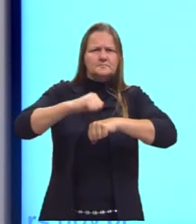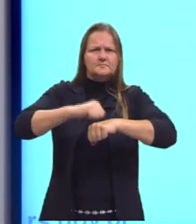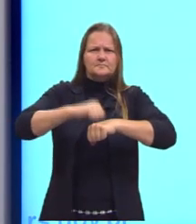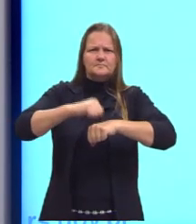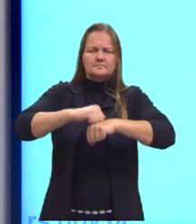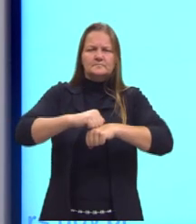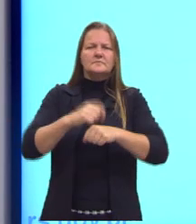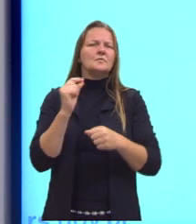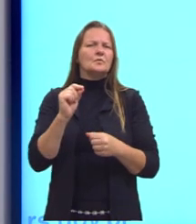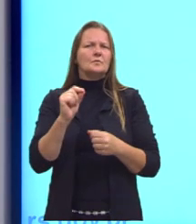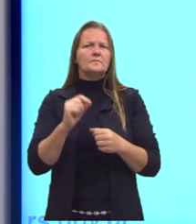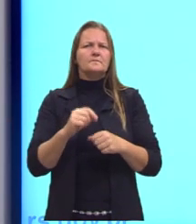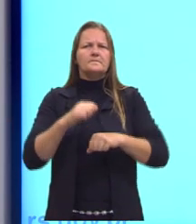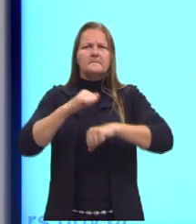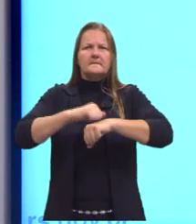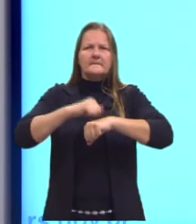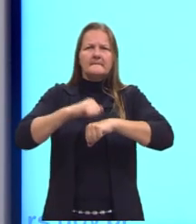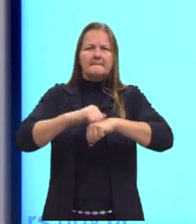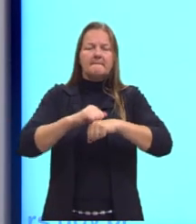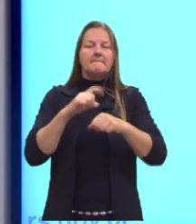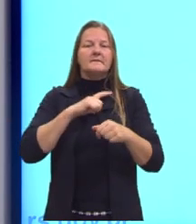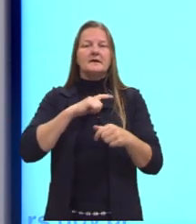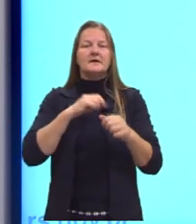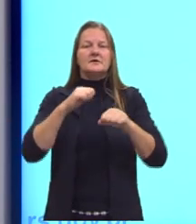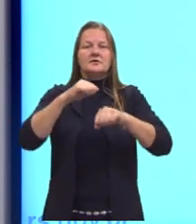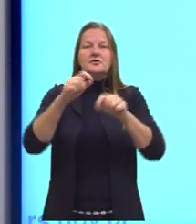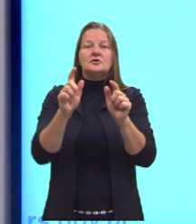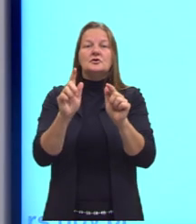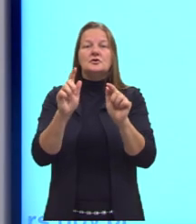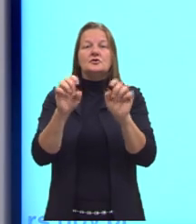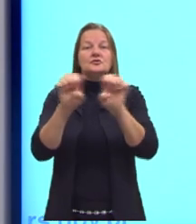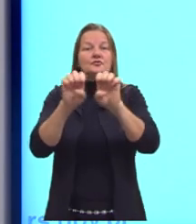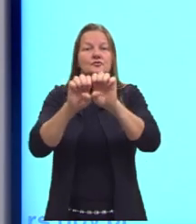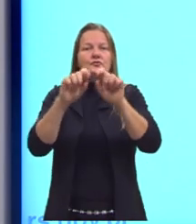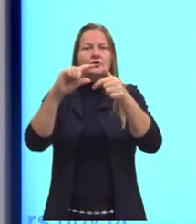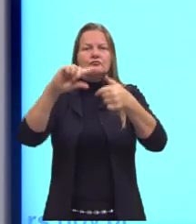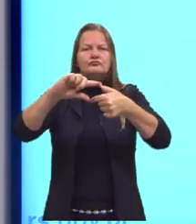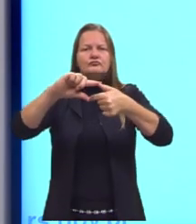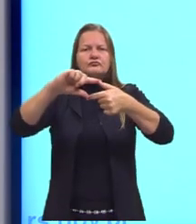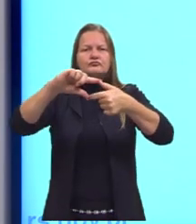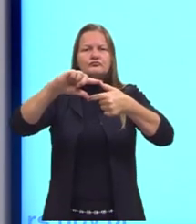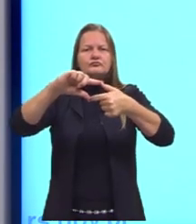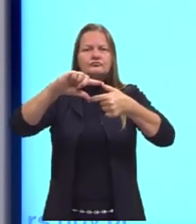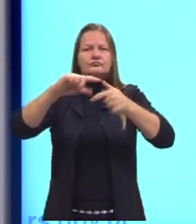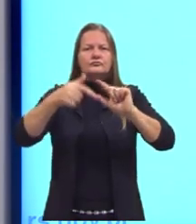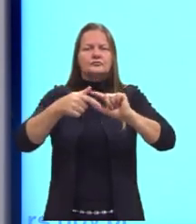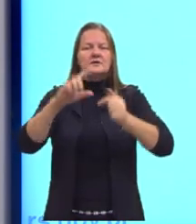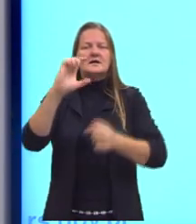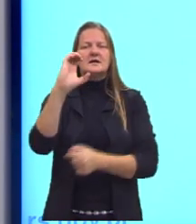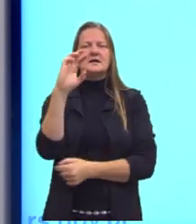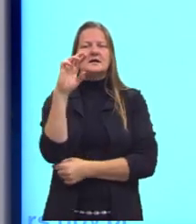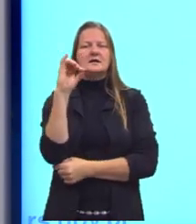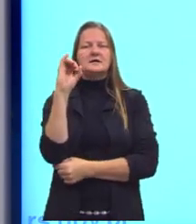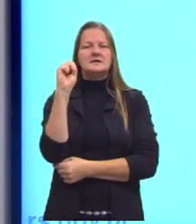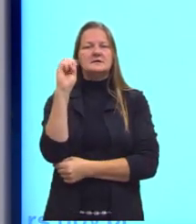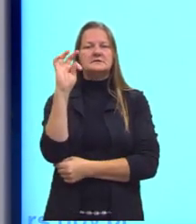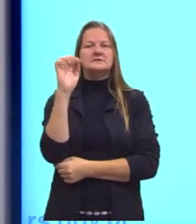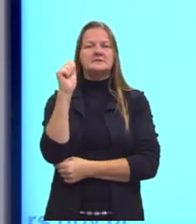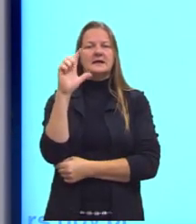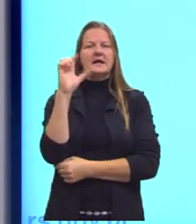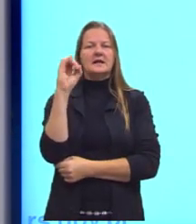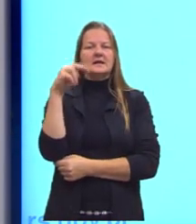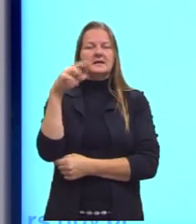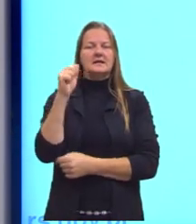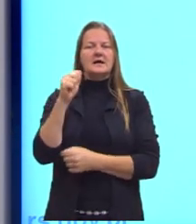tem que observar que um sólido, geralmente, ele tem essa estrutura aqui, que a gente chama de estrutura cristalina. Onde os